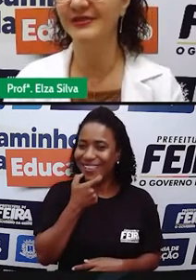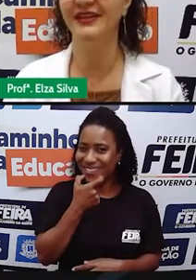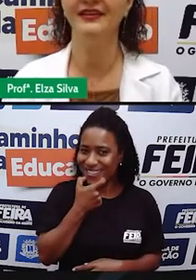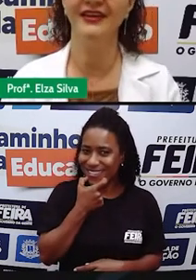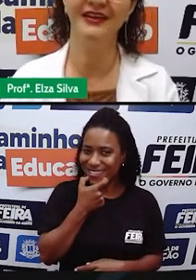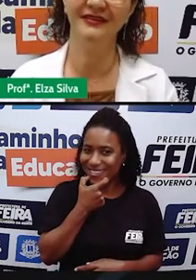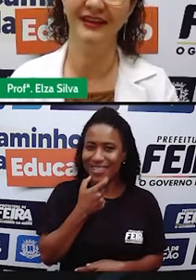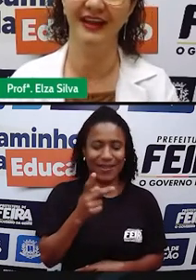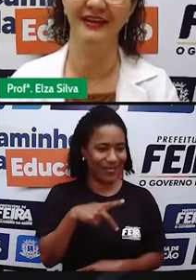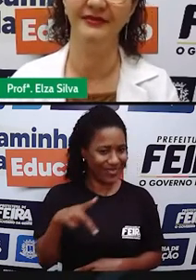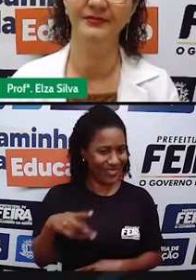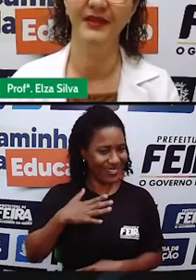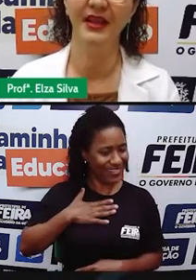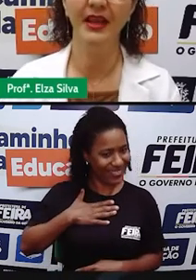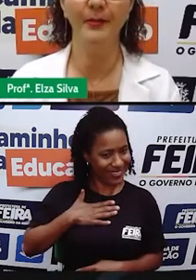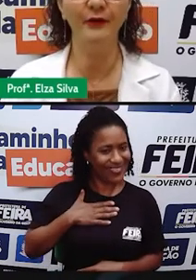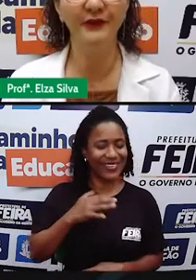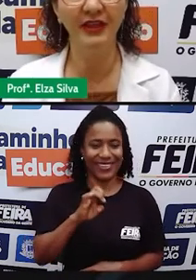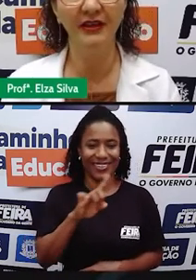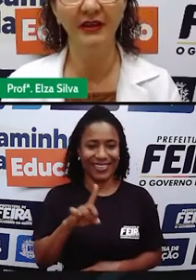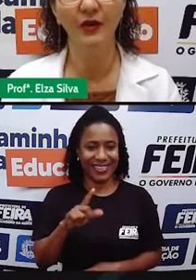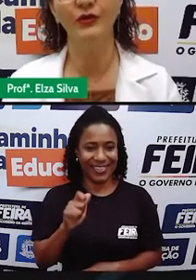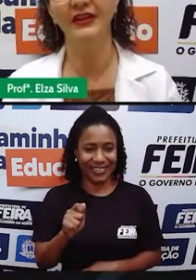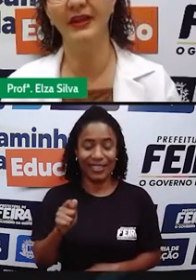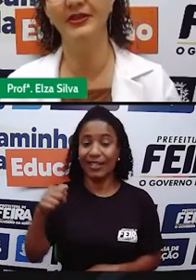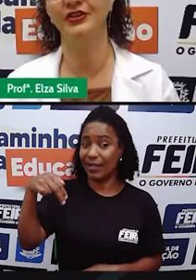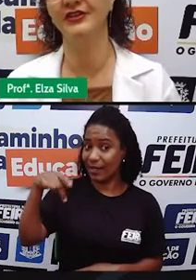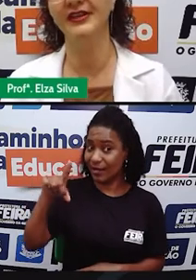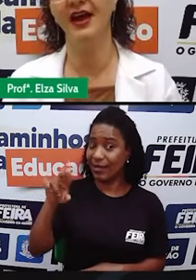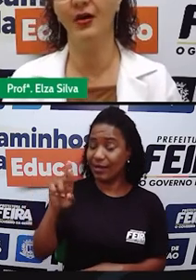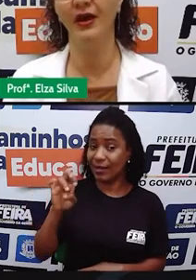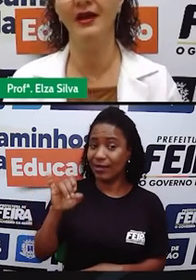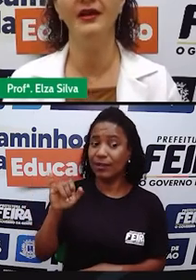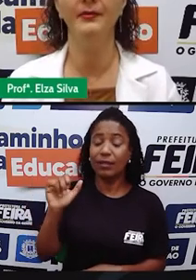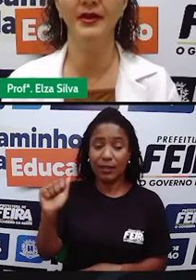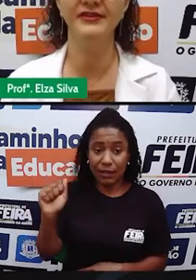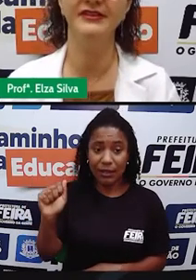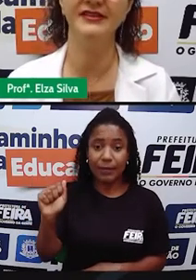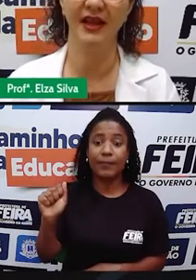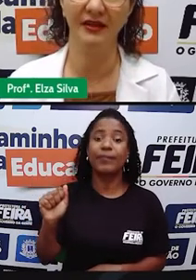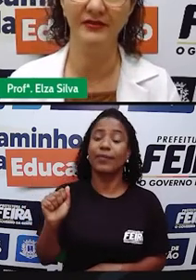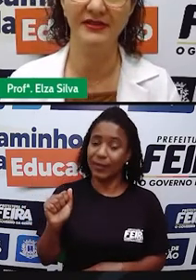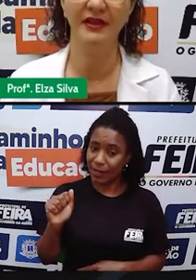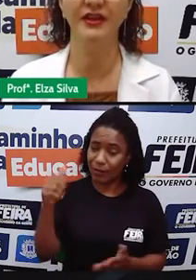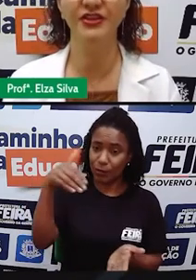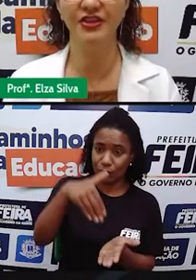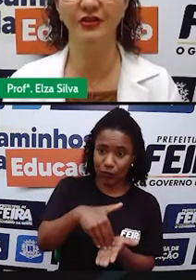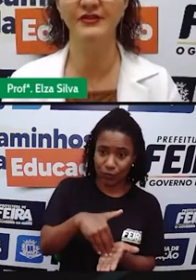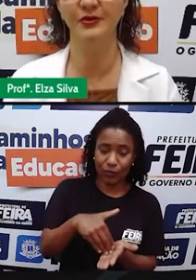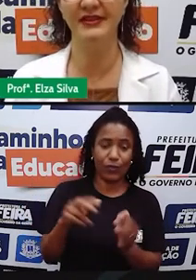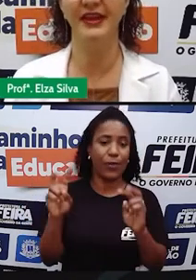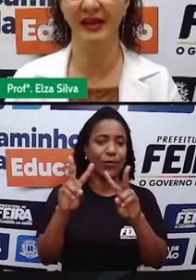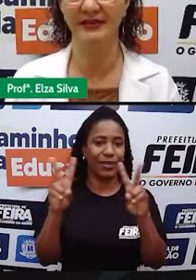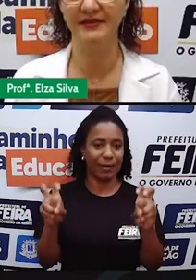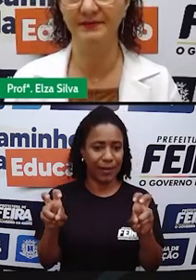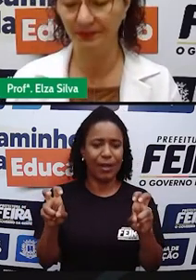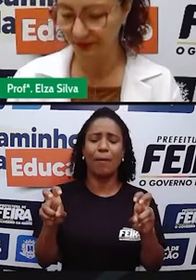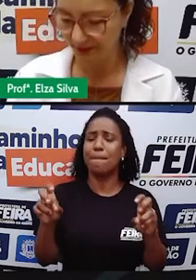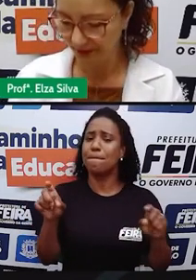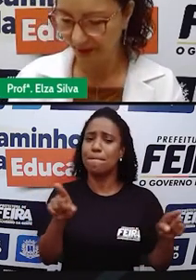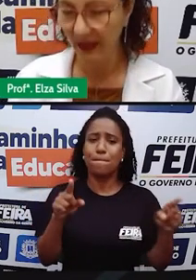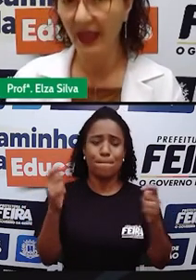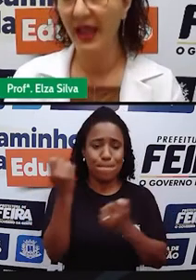Elza e Andréia. E, por fim, o tema de nossa aula, music styles, estilos musicais.